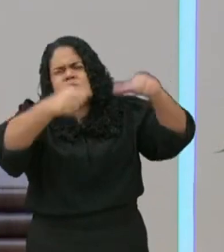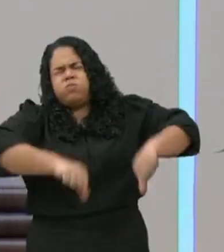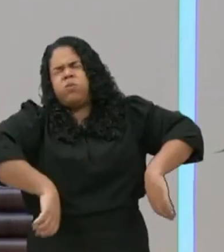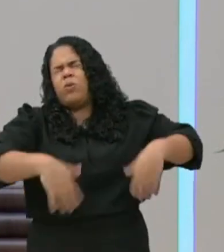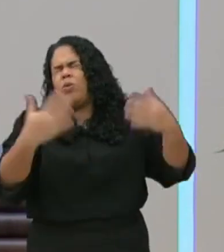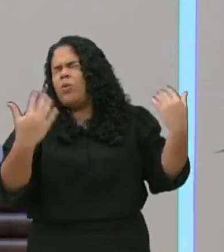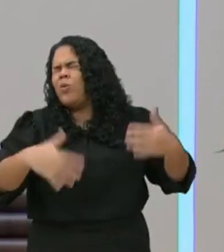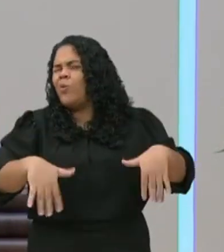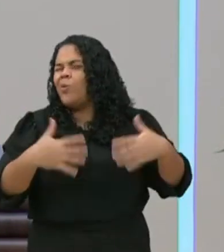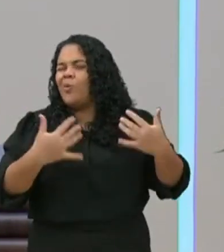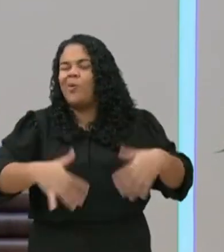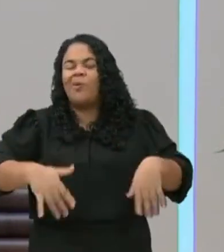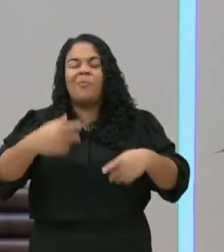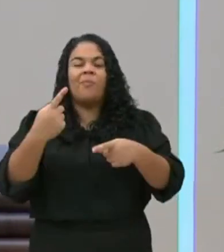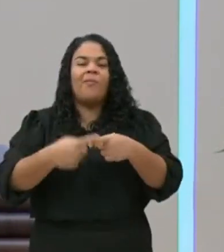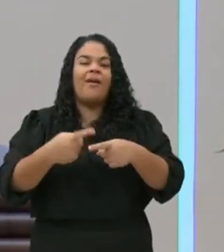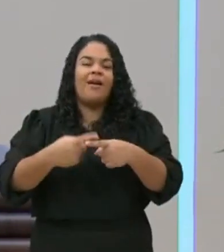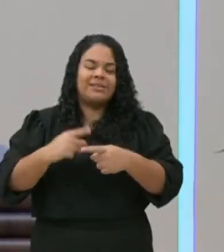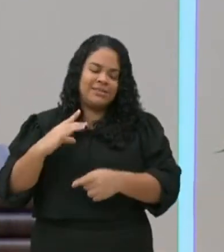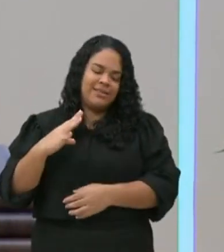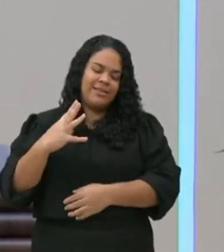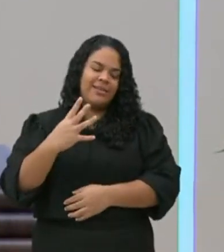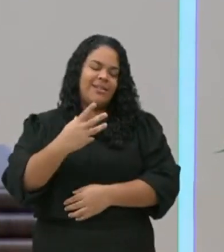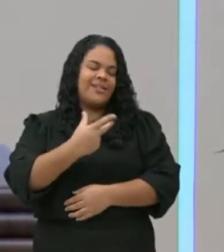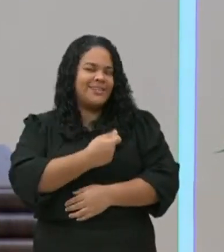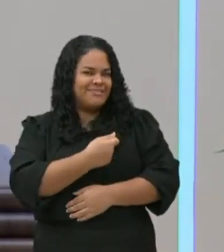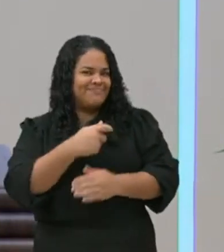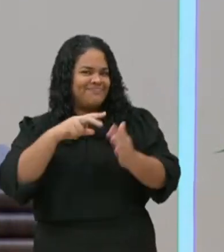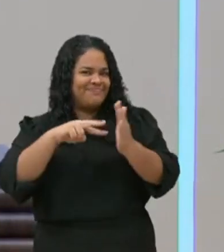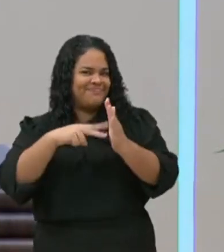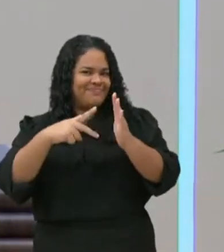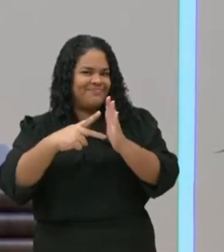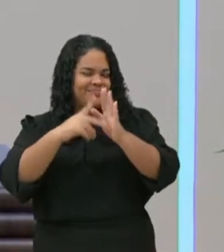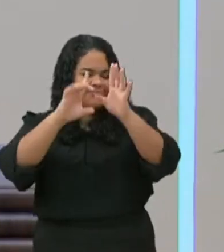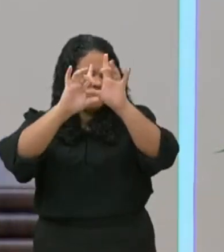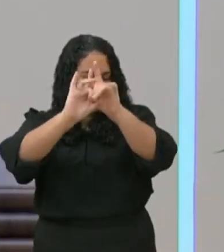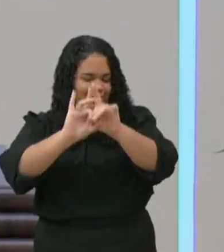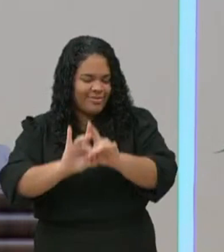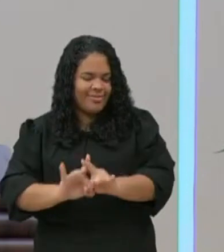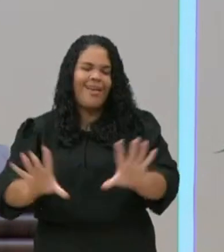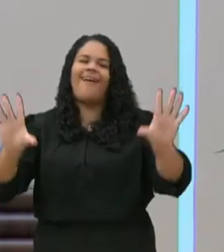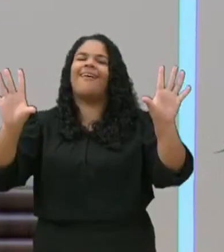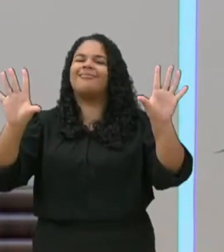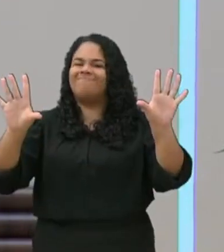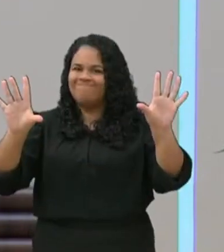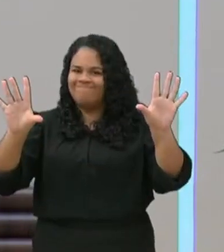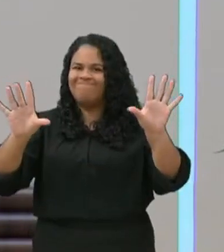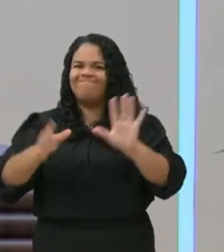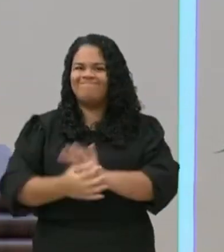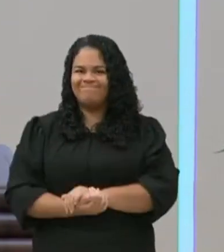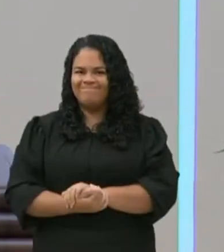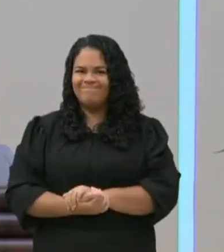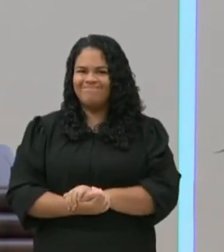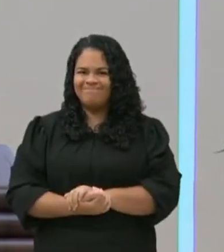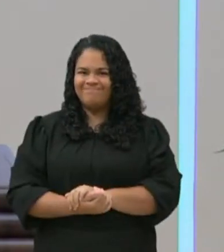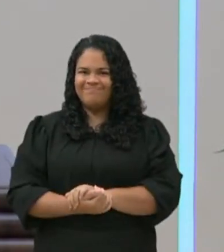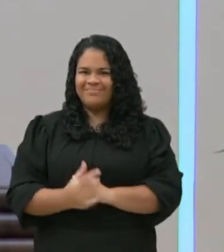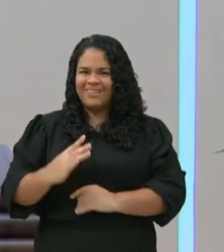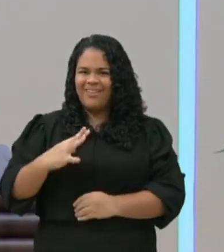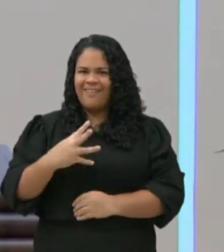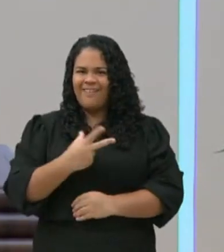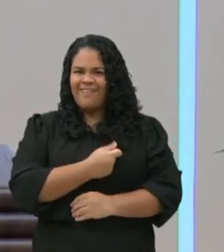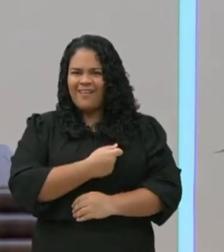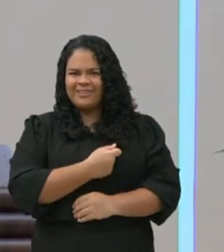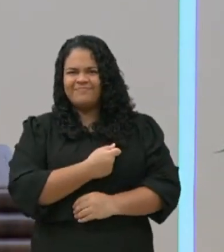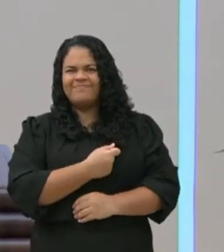livramento de viver em um inferno de eterno tormento. Isto mesmo.